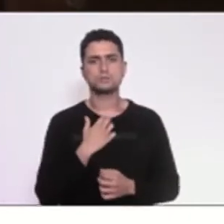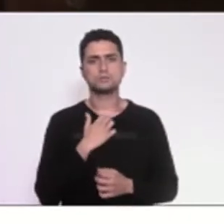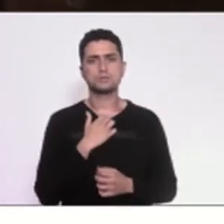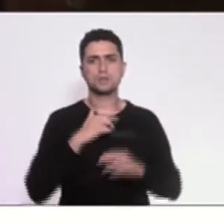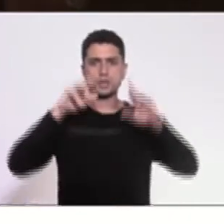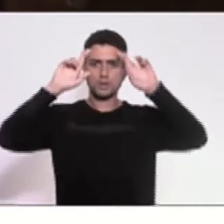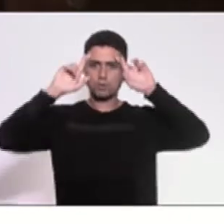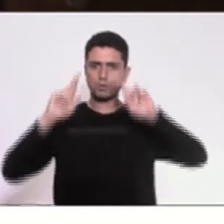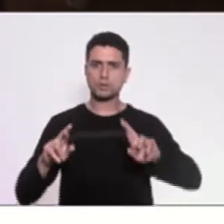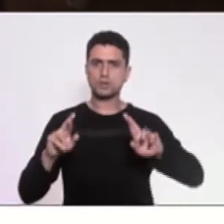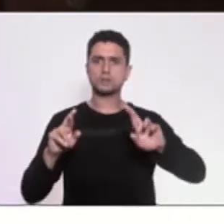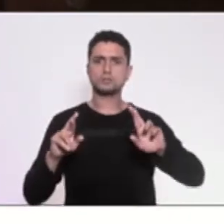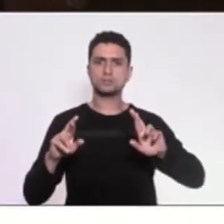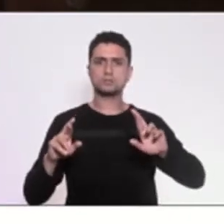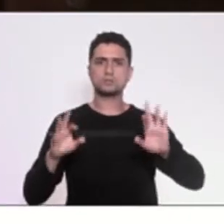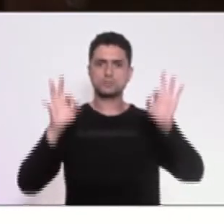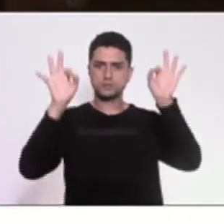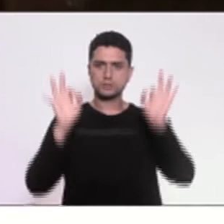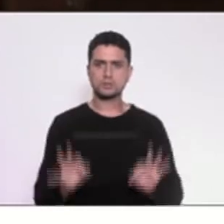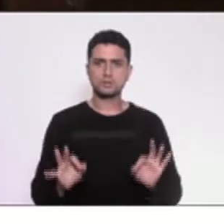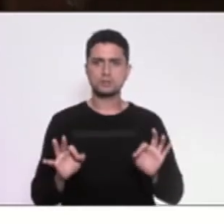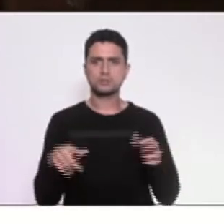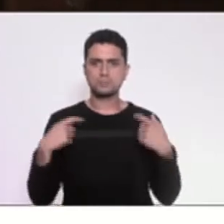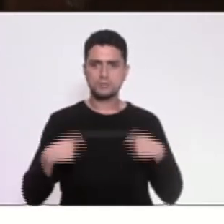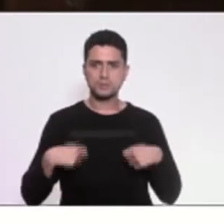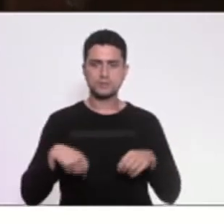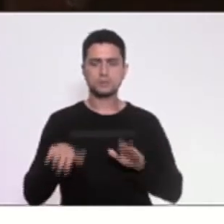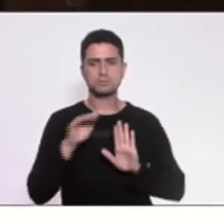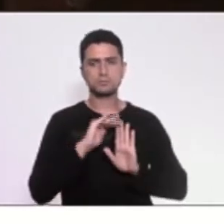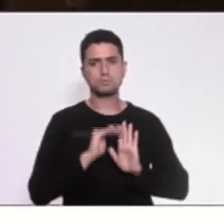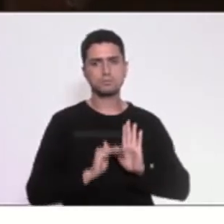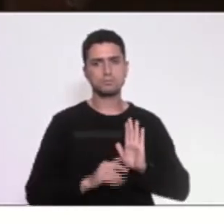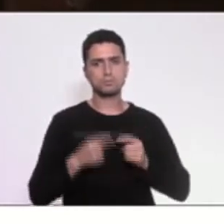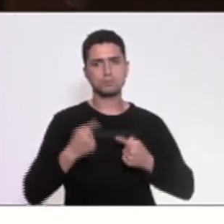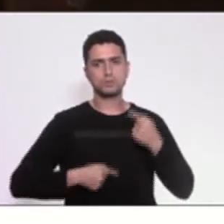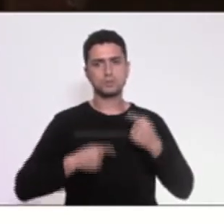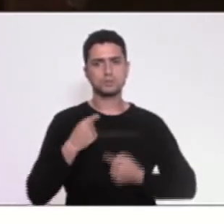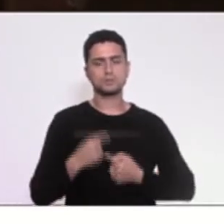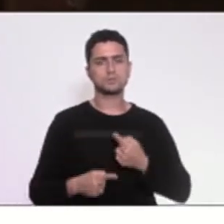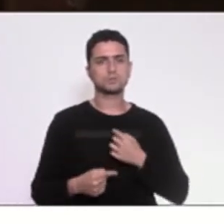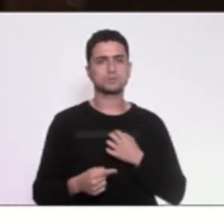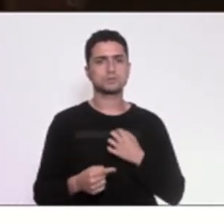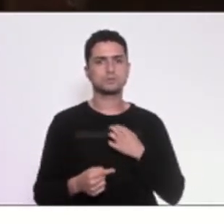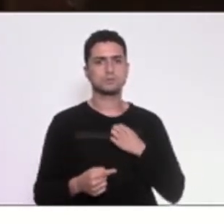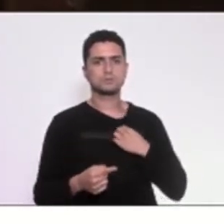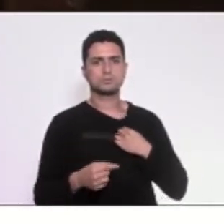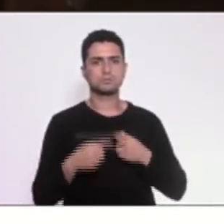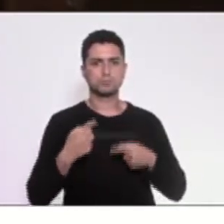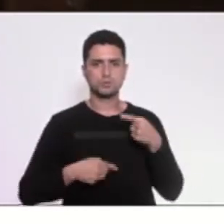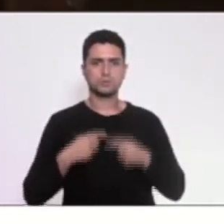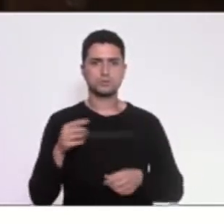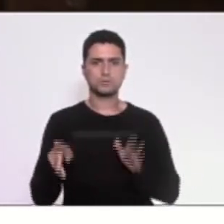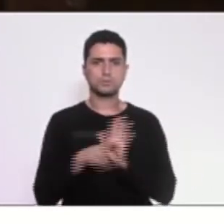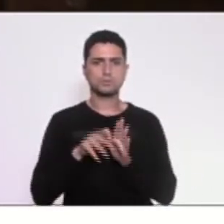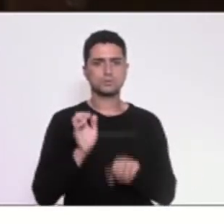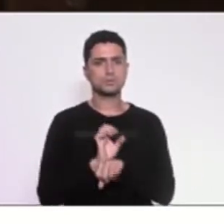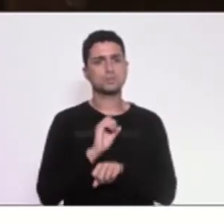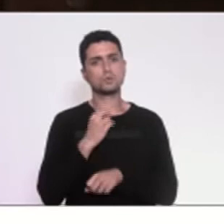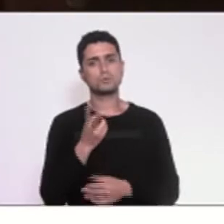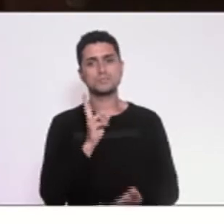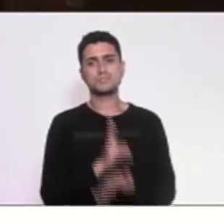todas que algumas políticas públicas têm que ser assumidas e vividas como políticas de Estado, ou a gente vai ficar o tempo todo